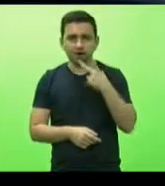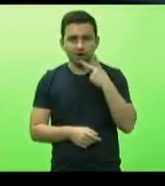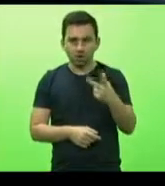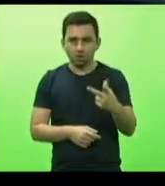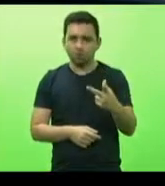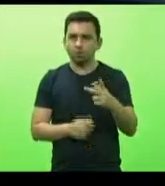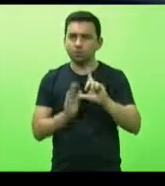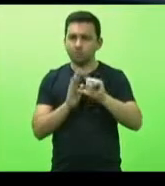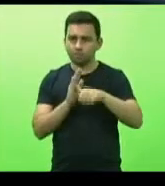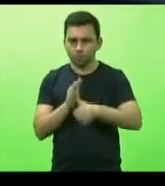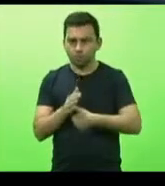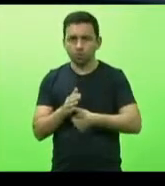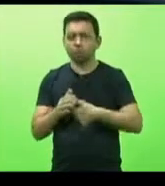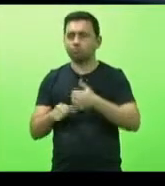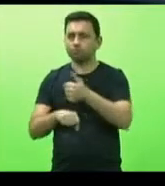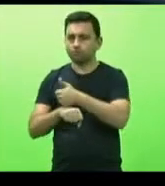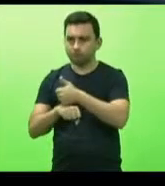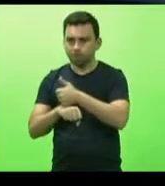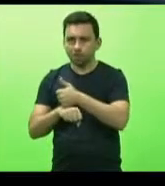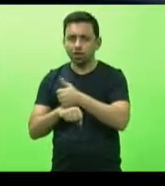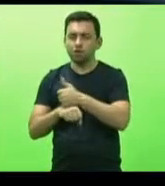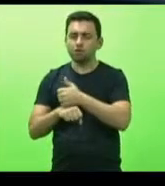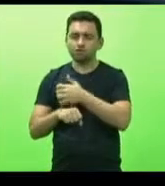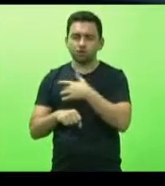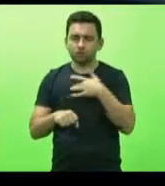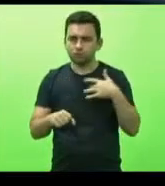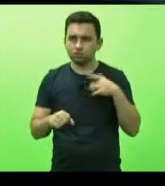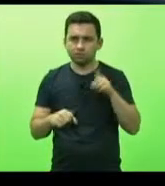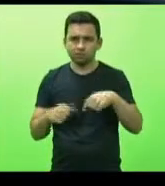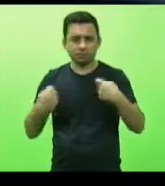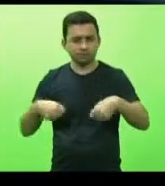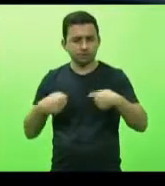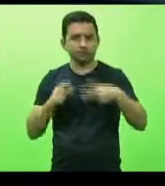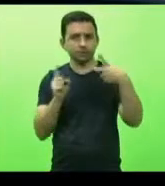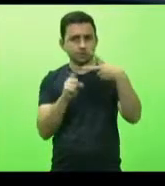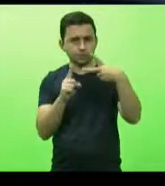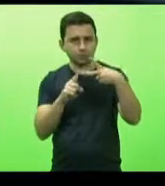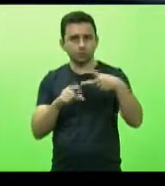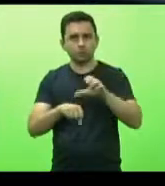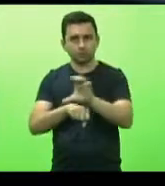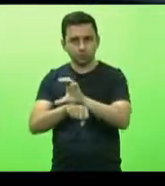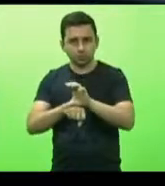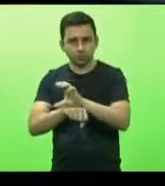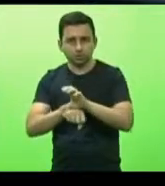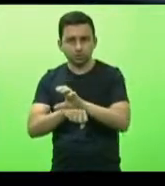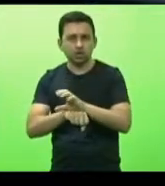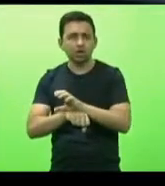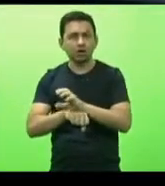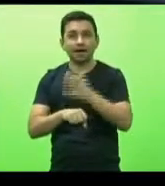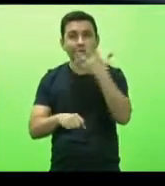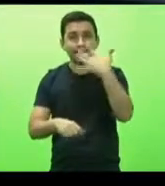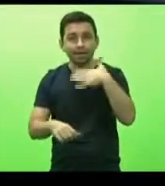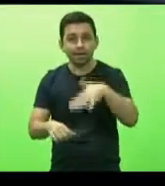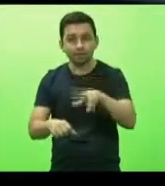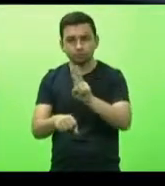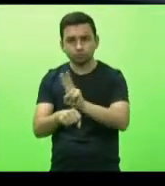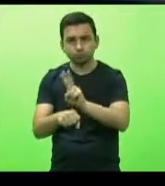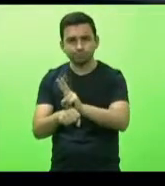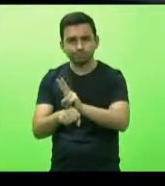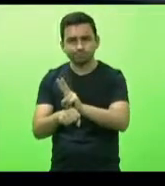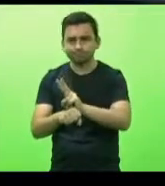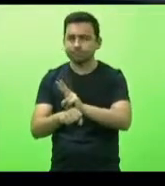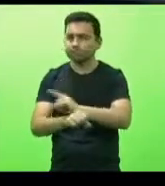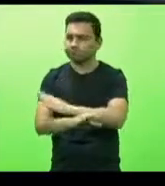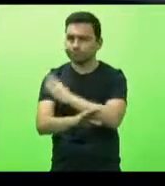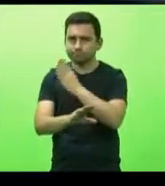saúde e dos grupos de risco. Segundo, a Constituição Federal garante à criança e ao adolescente a proteção integral. As